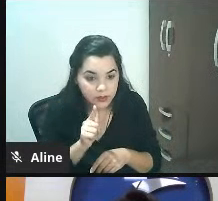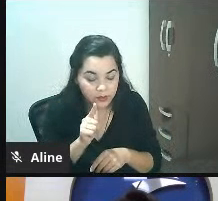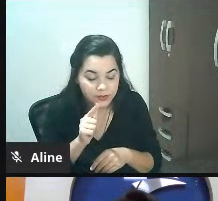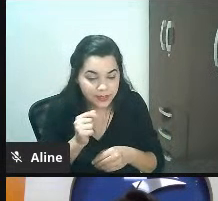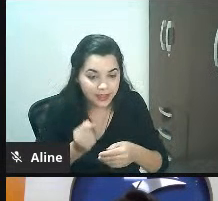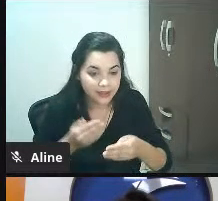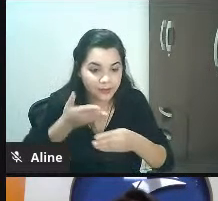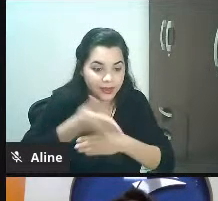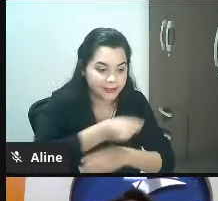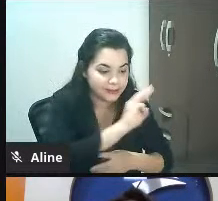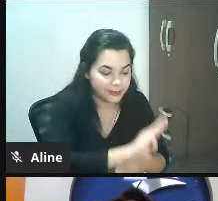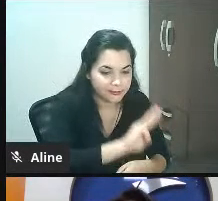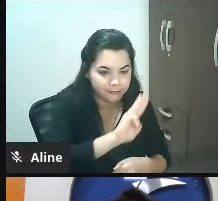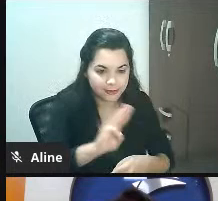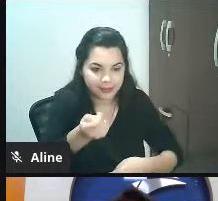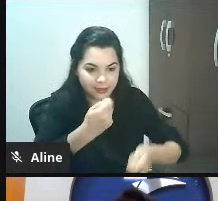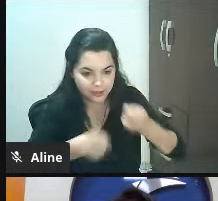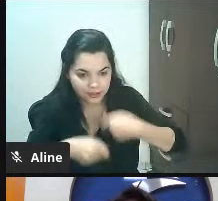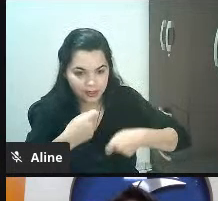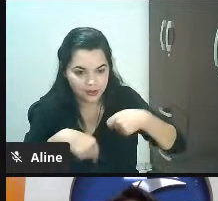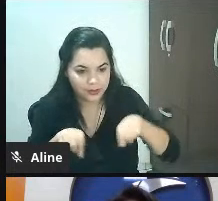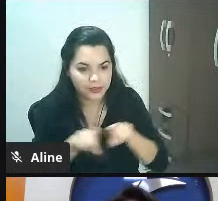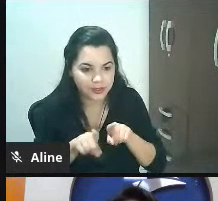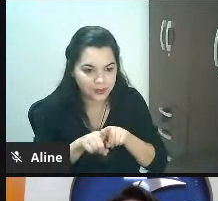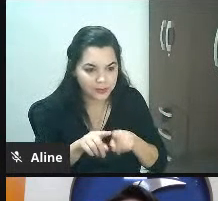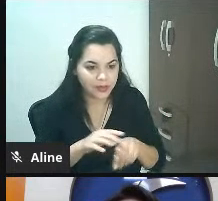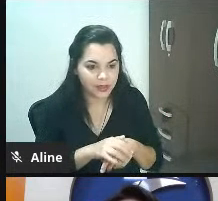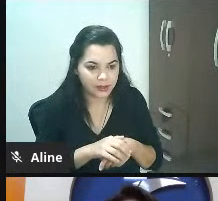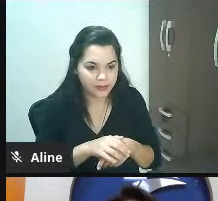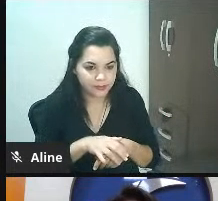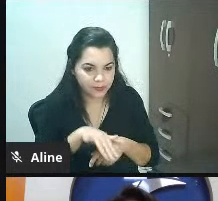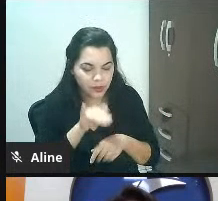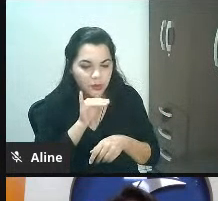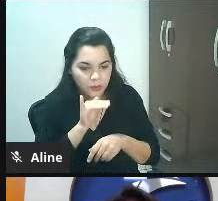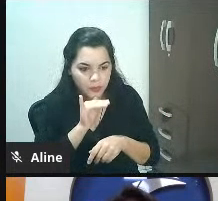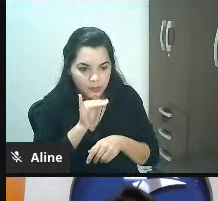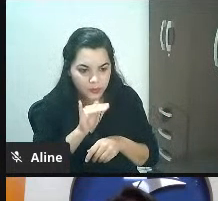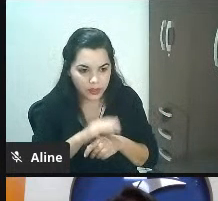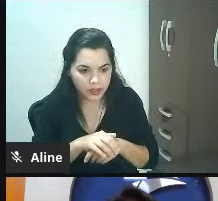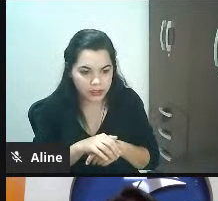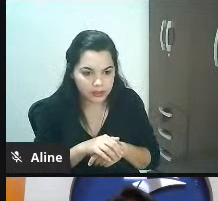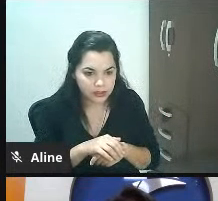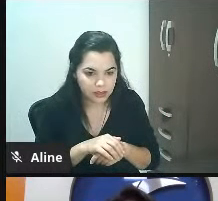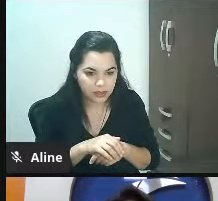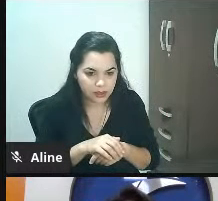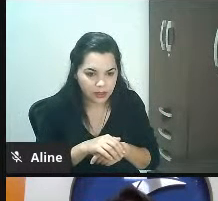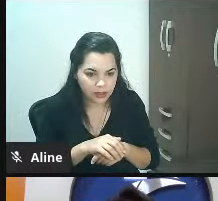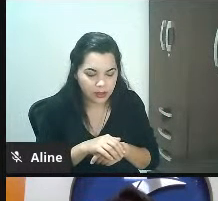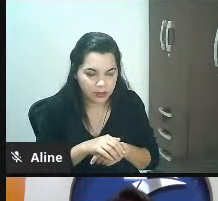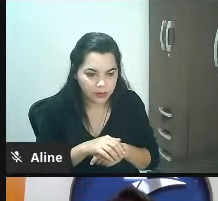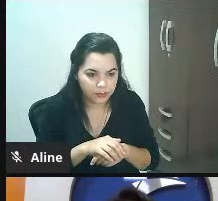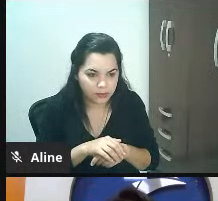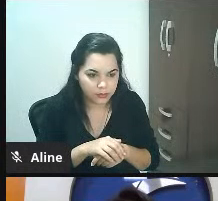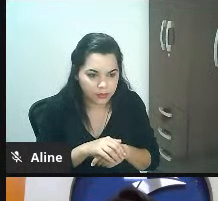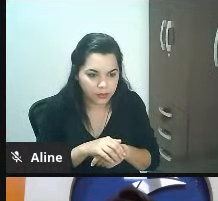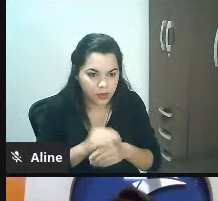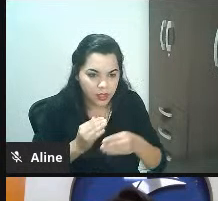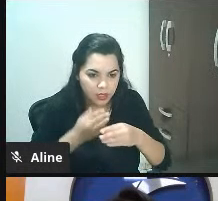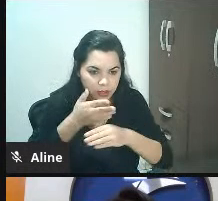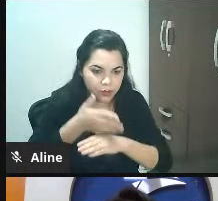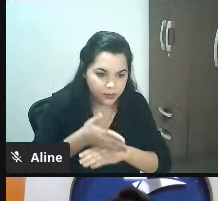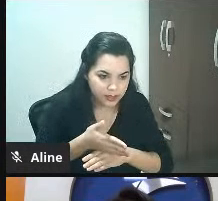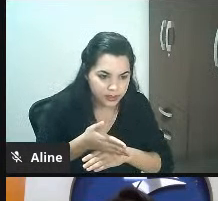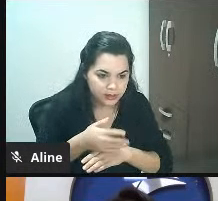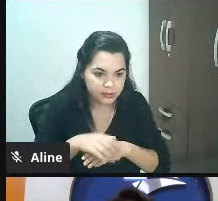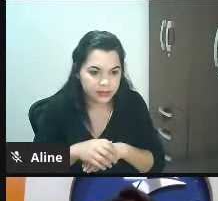site por exemplo para o cliente pagar lá eu dei um exemplo aqui uma marca mundial aí eu entrei na loja deles e